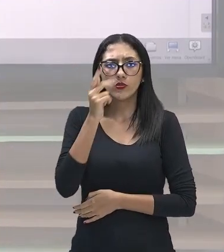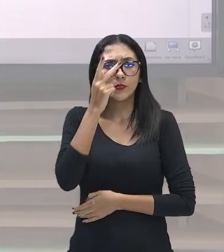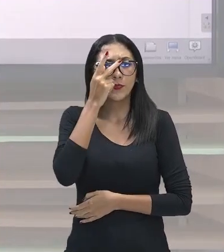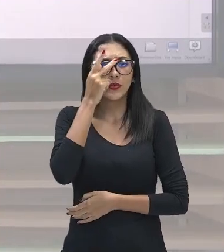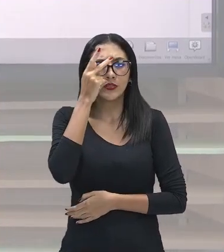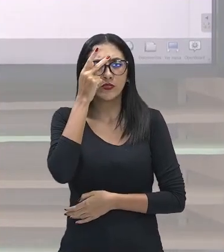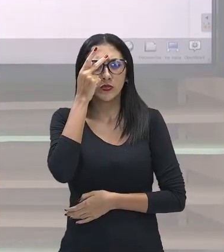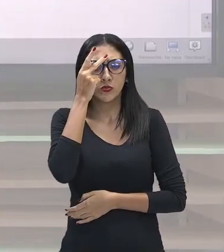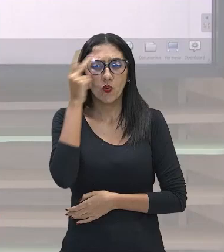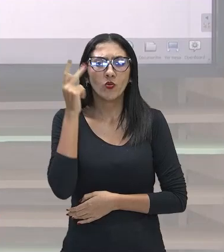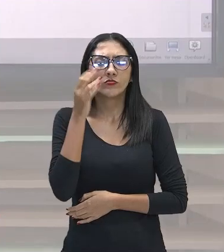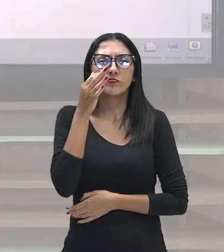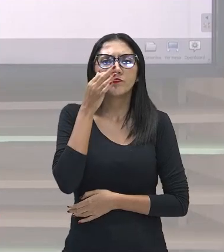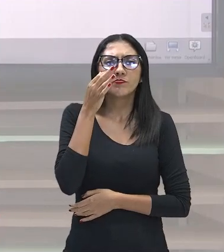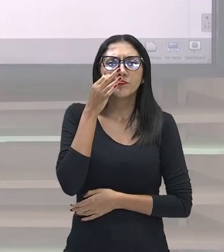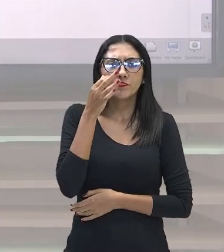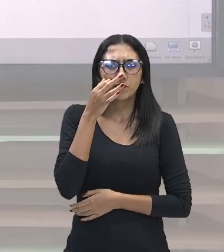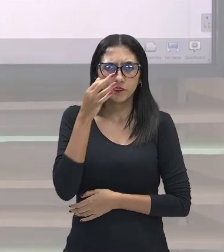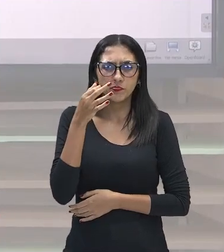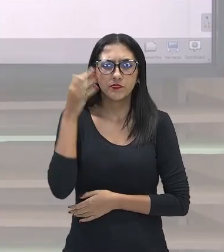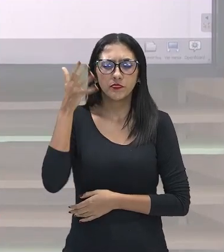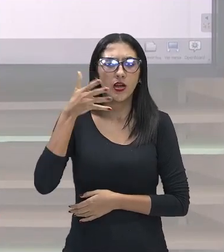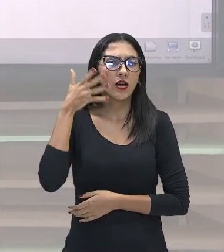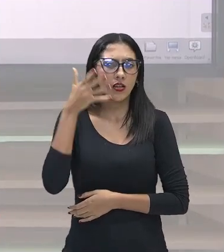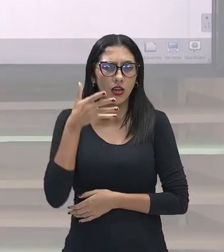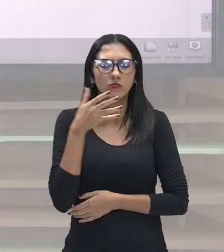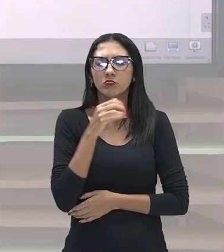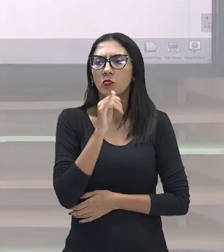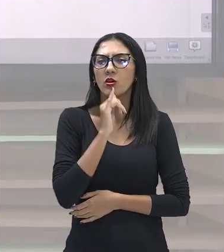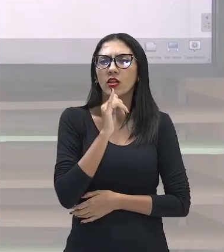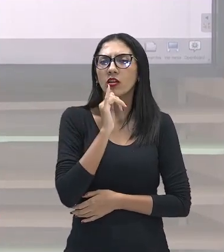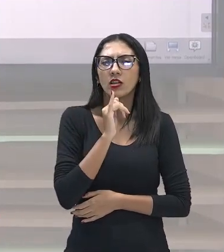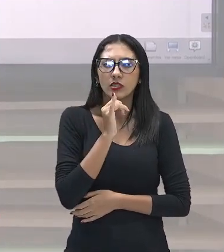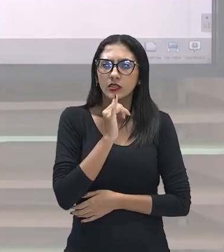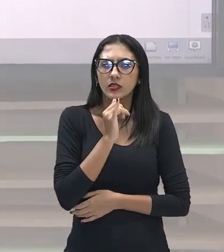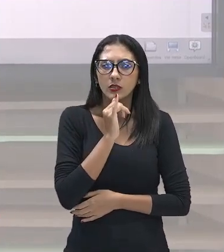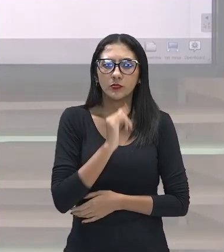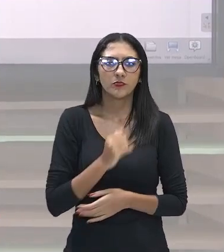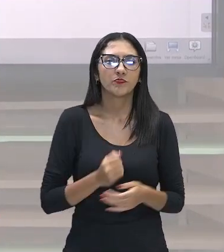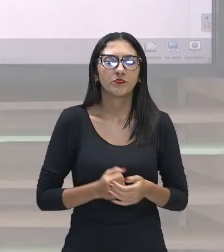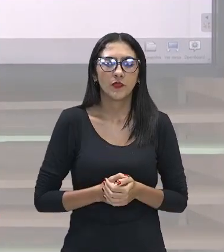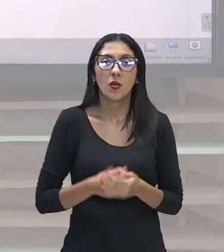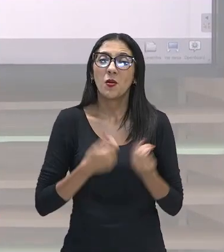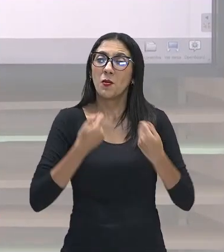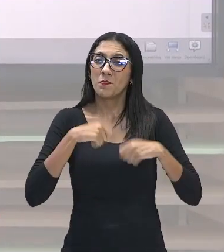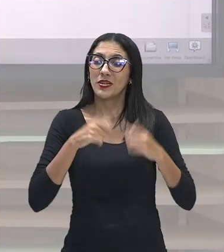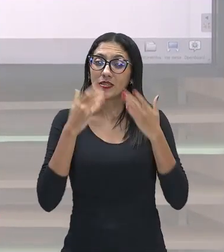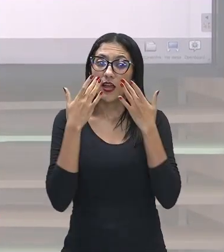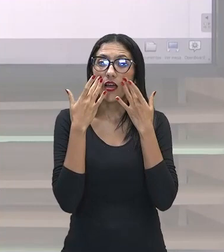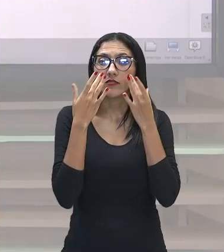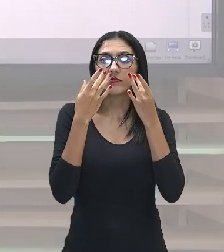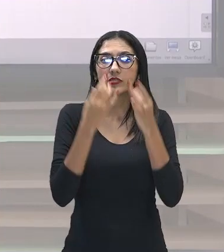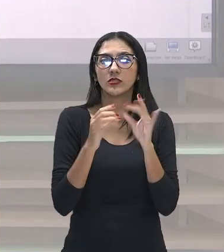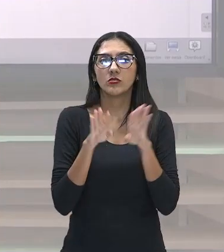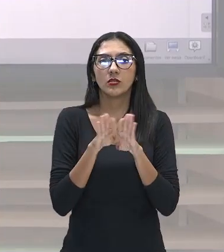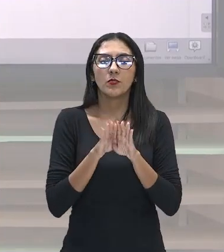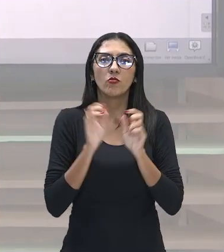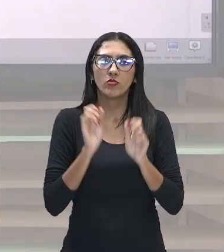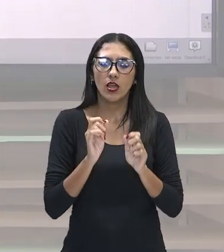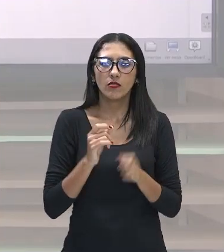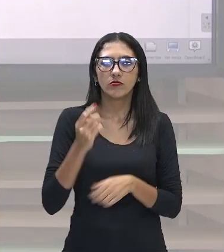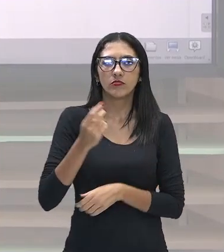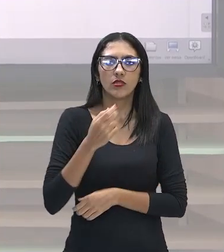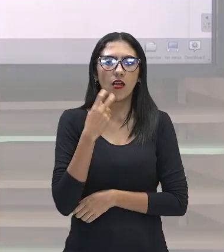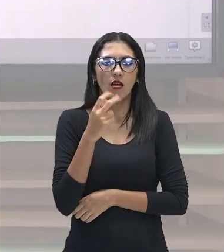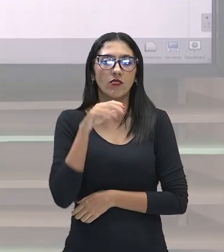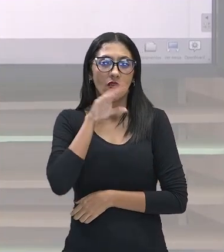em um evento onde tem várias pessoas ali para ouvir, a gente também tem que prestar atenção nessa questão da fala